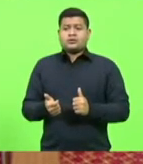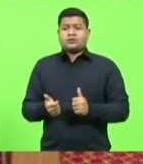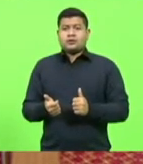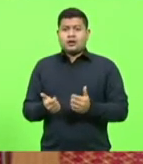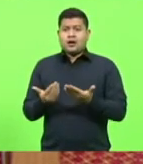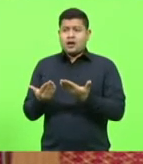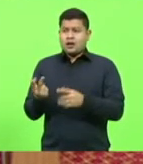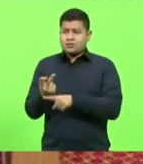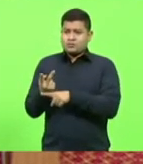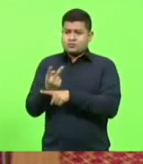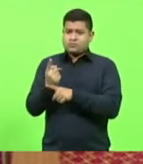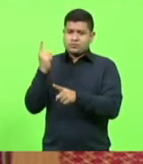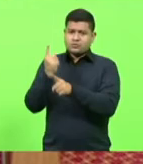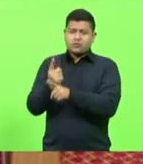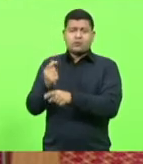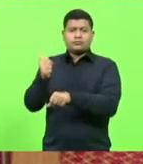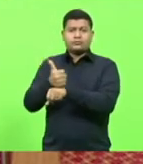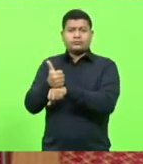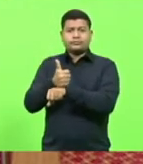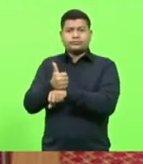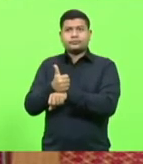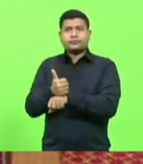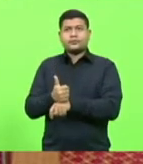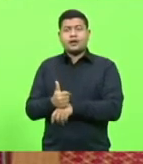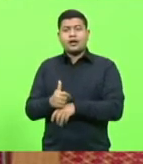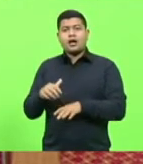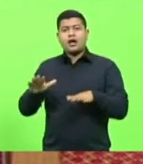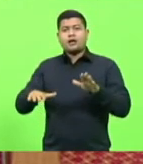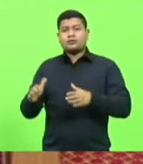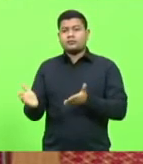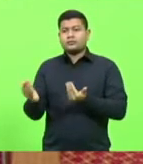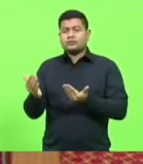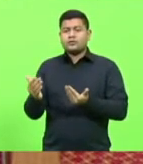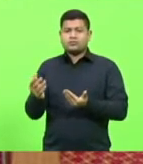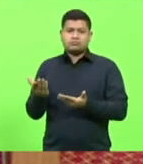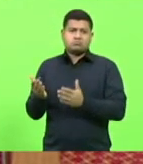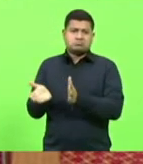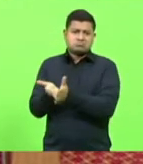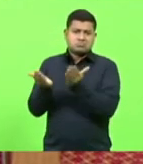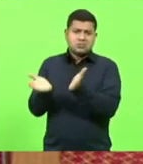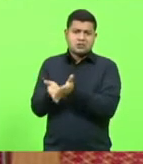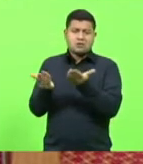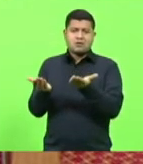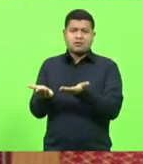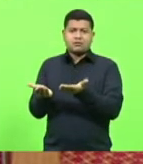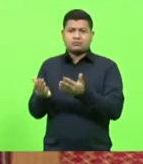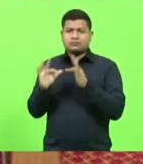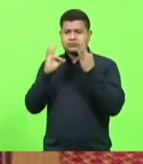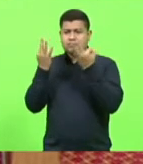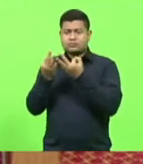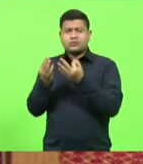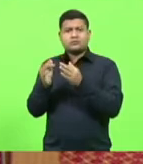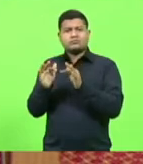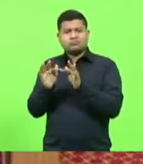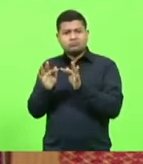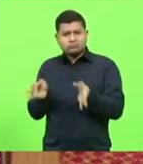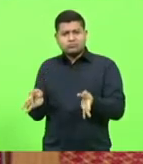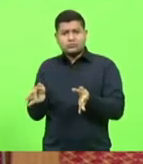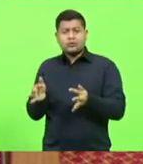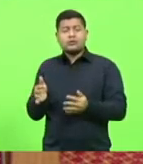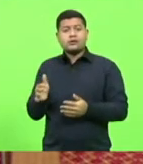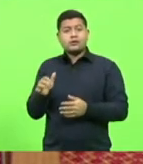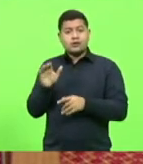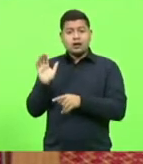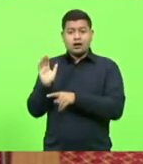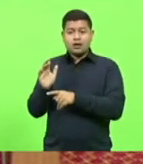normalmente gurizada humilde, de família simples, que vem ali e recebem